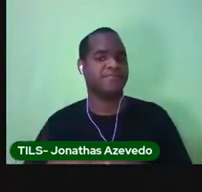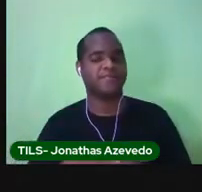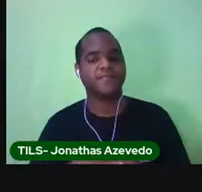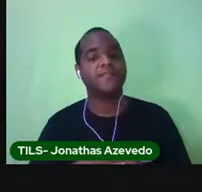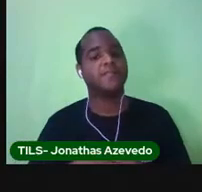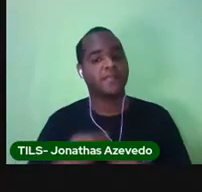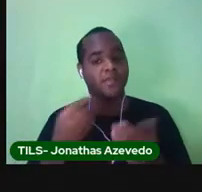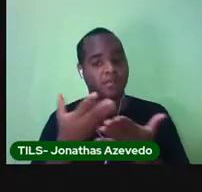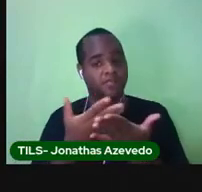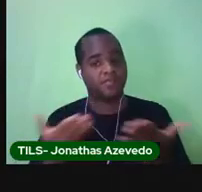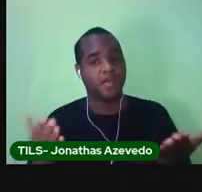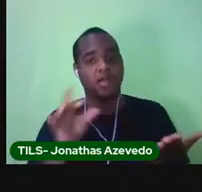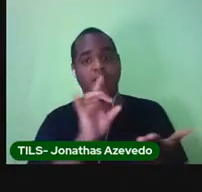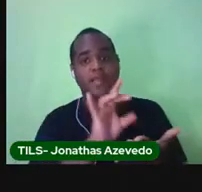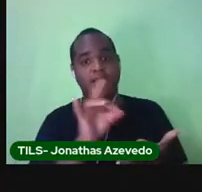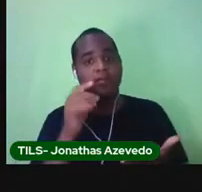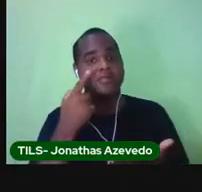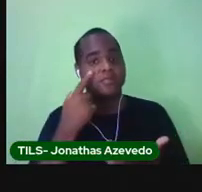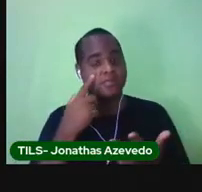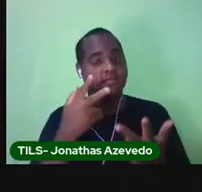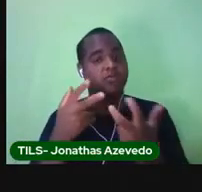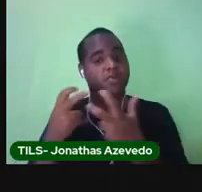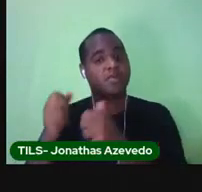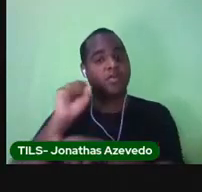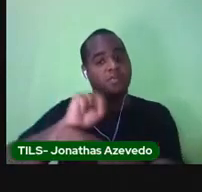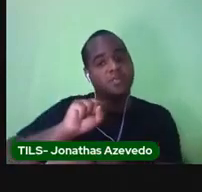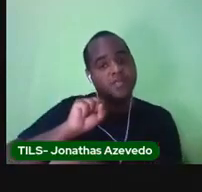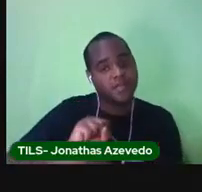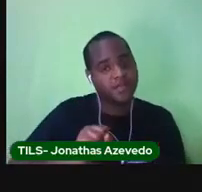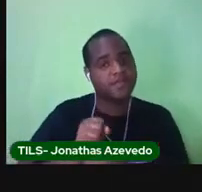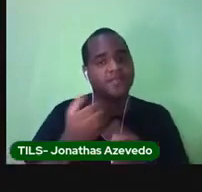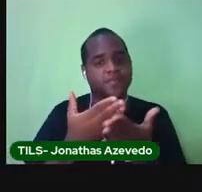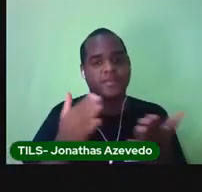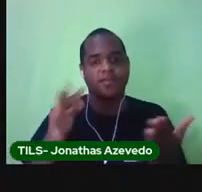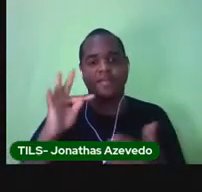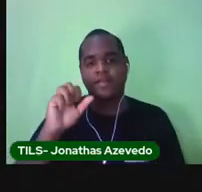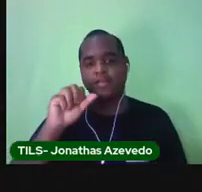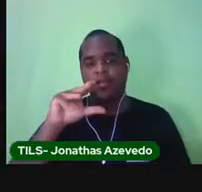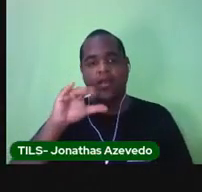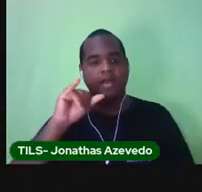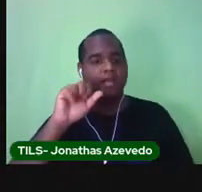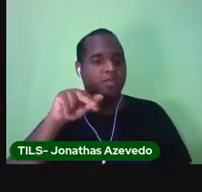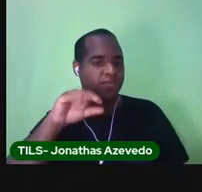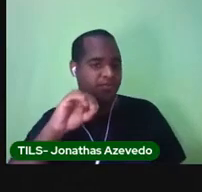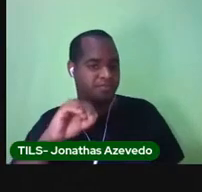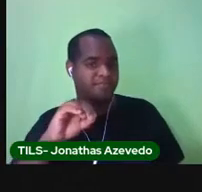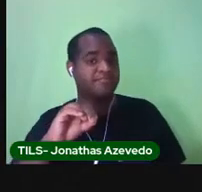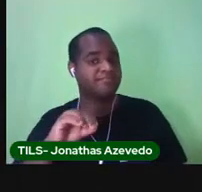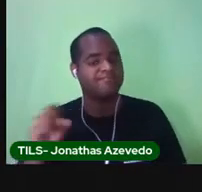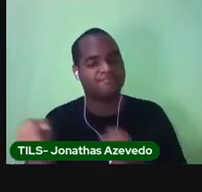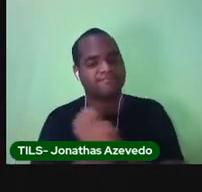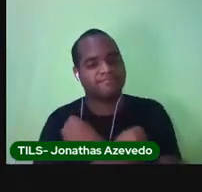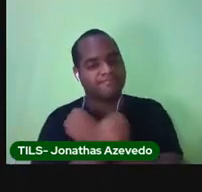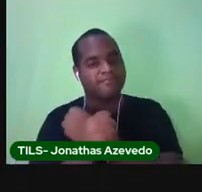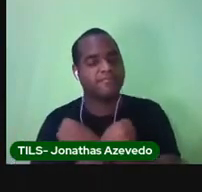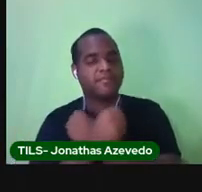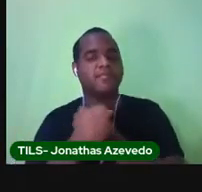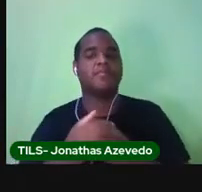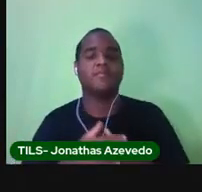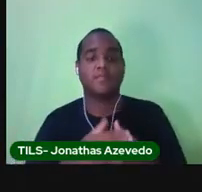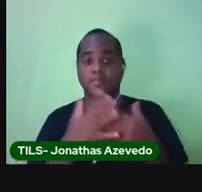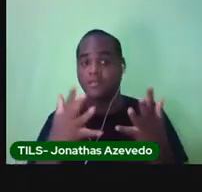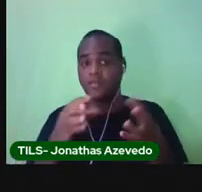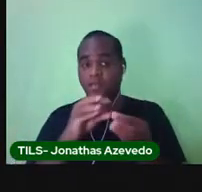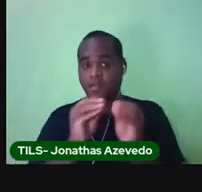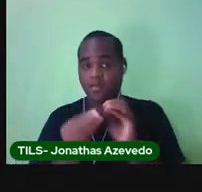Esperamos por você lá. Abraço, Tassiano. Esse recado foi